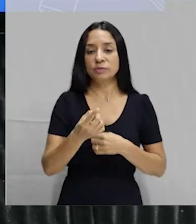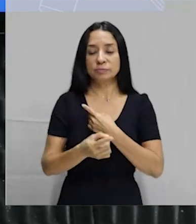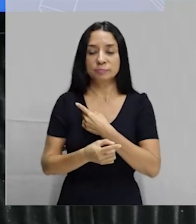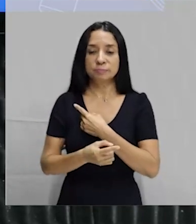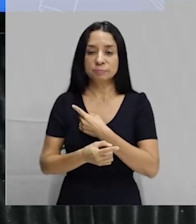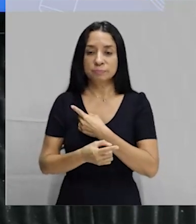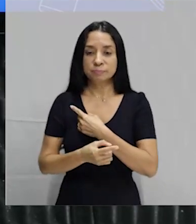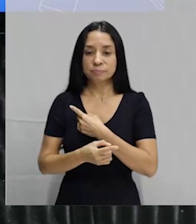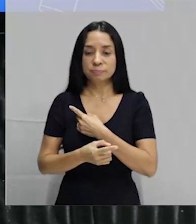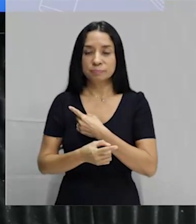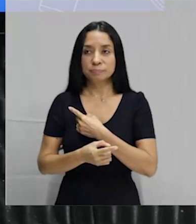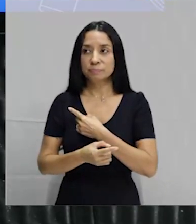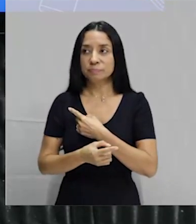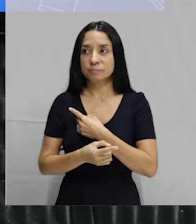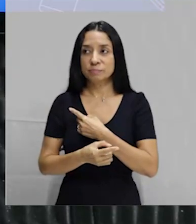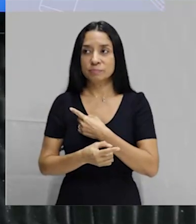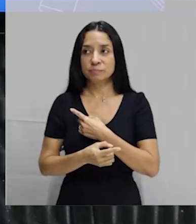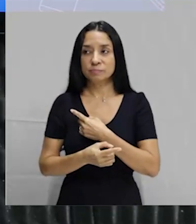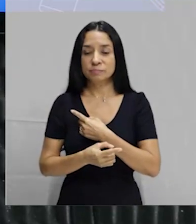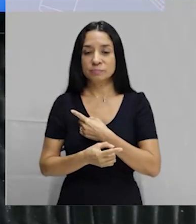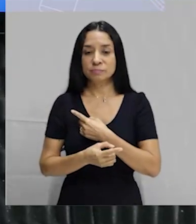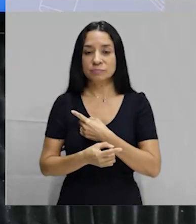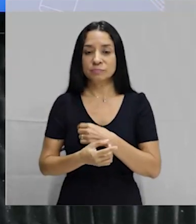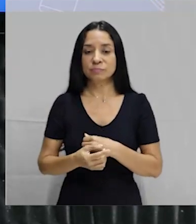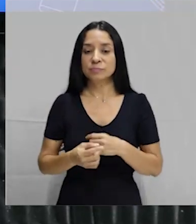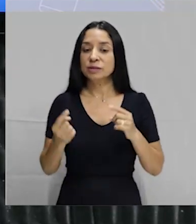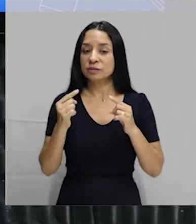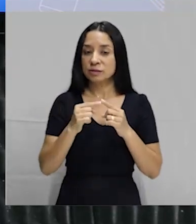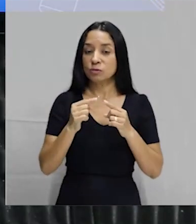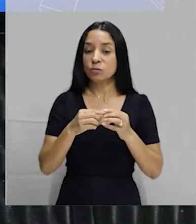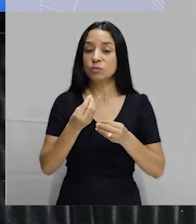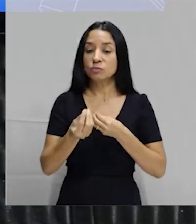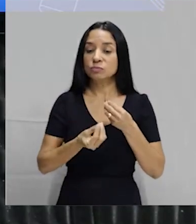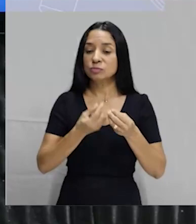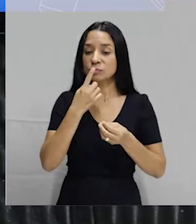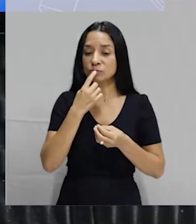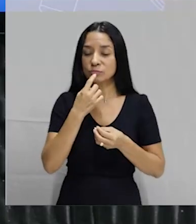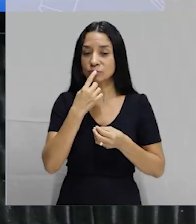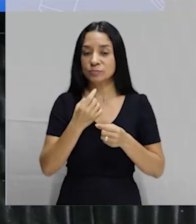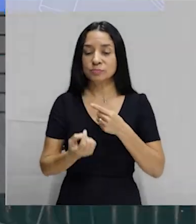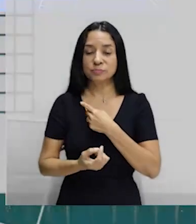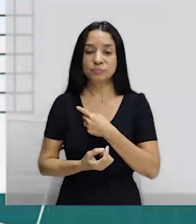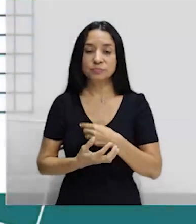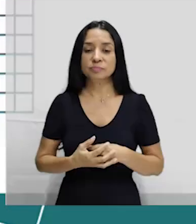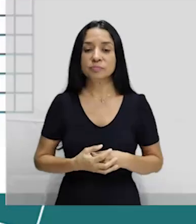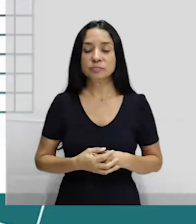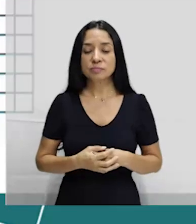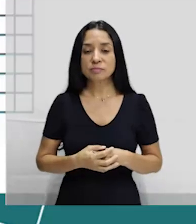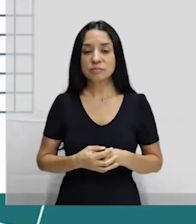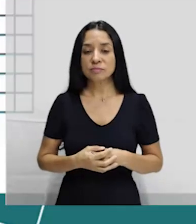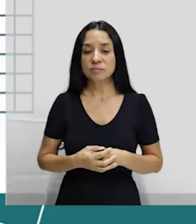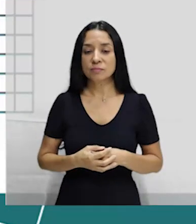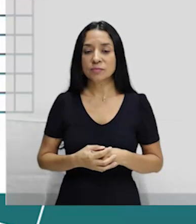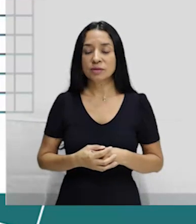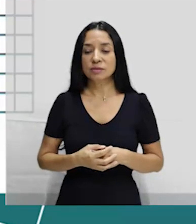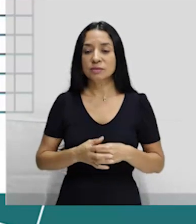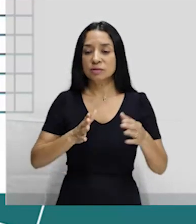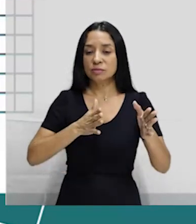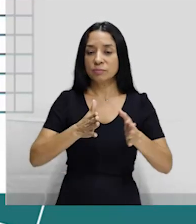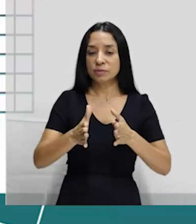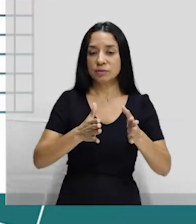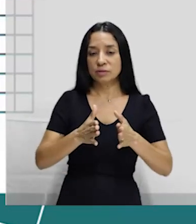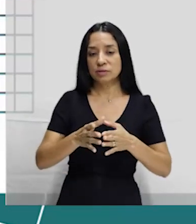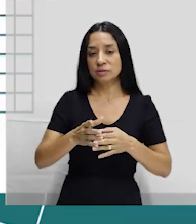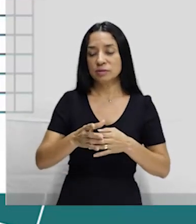aqui nessa faixa aqui, tá? Conforme aqui eu estou marcando nessa tabelinha. Esse seria o ciclo menstrual, o